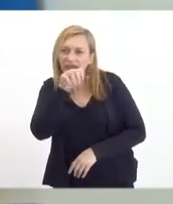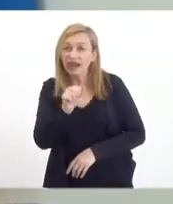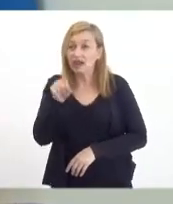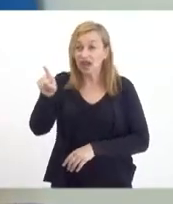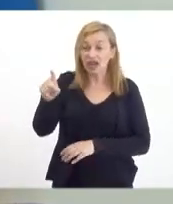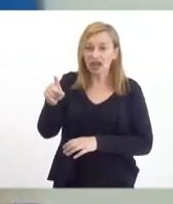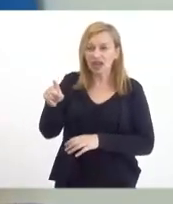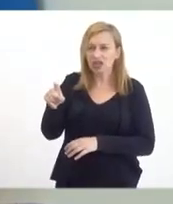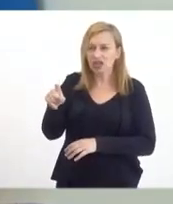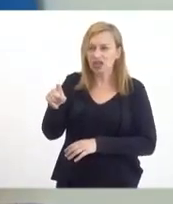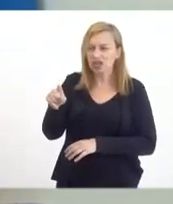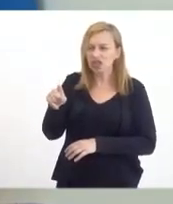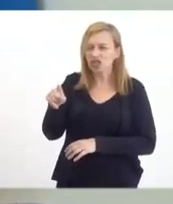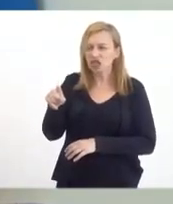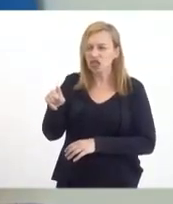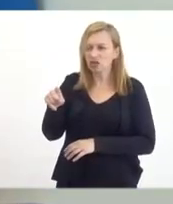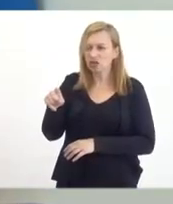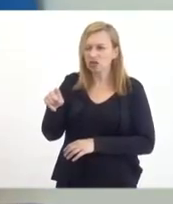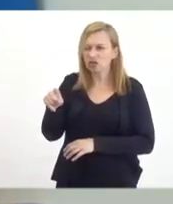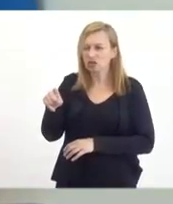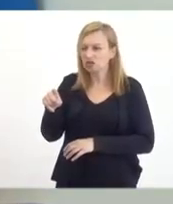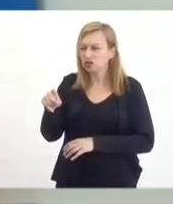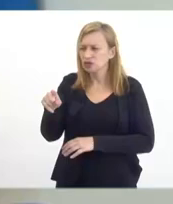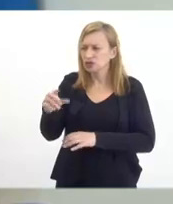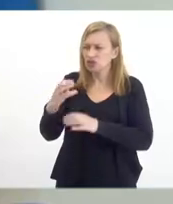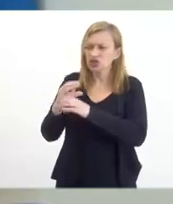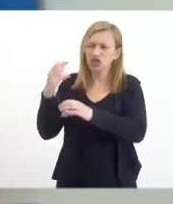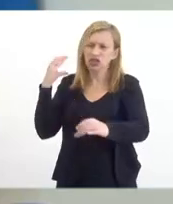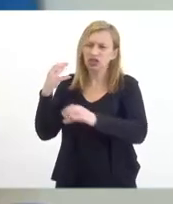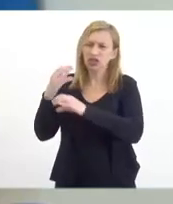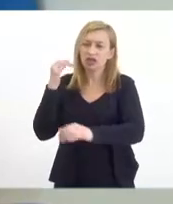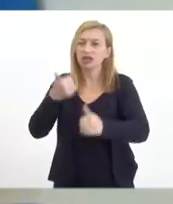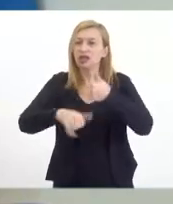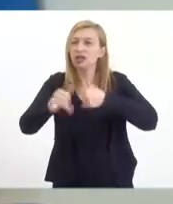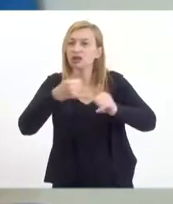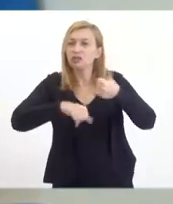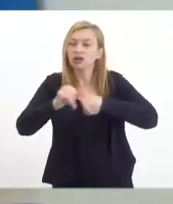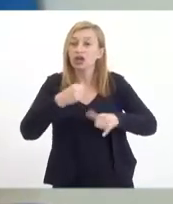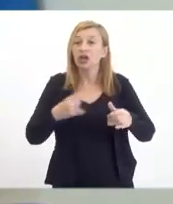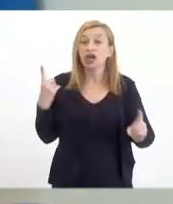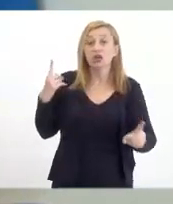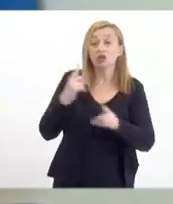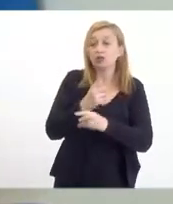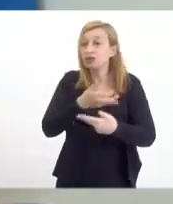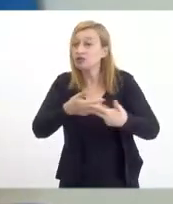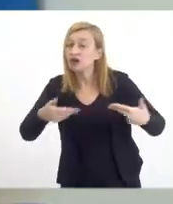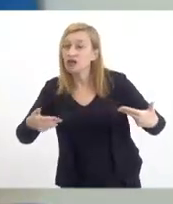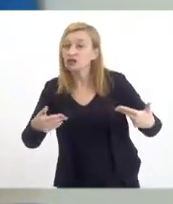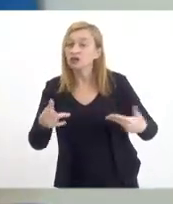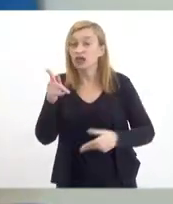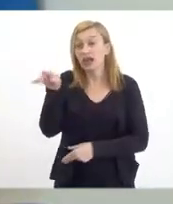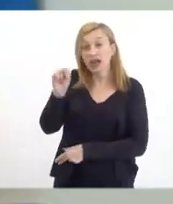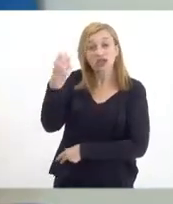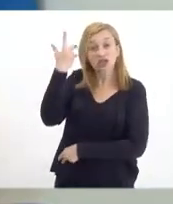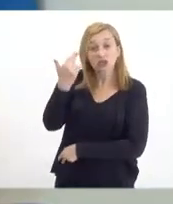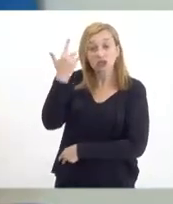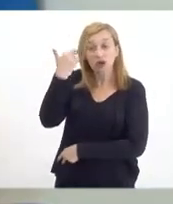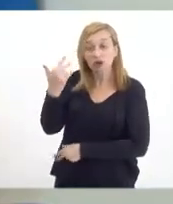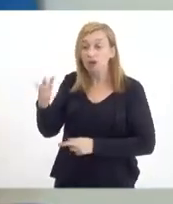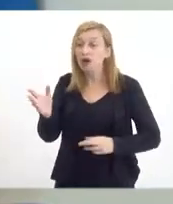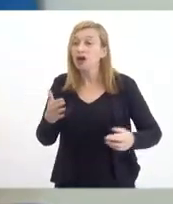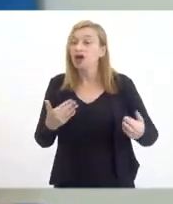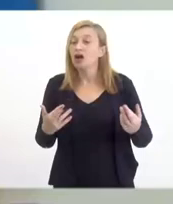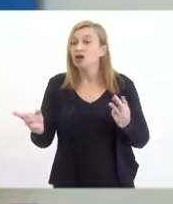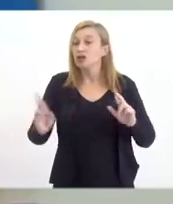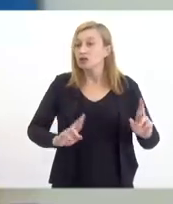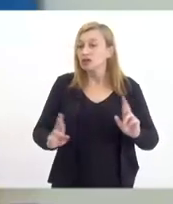químico, sabe muito bem disso, as petroleiras, quando encontram muito gás natural associado, que é associado ao óleo,